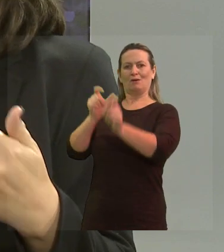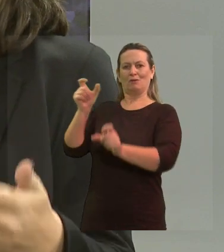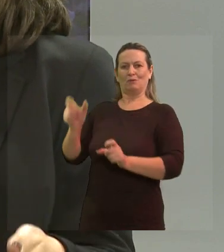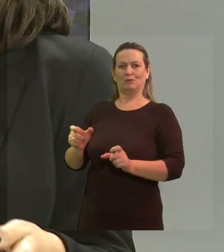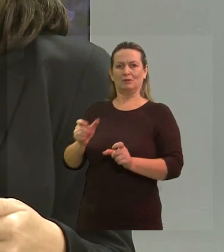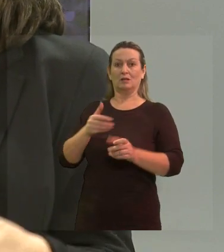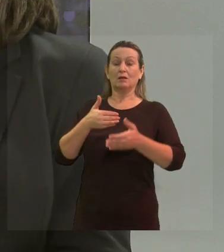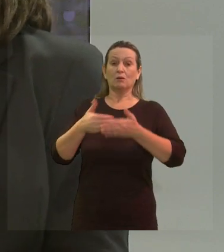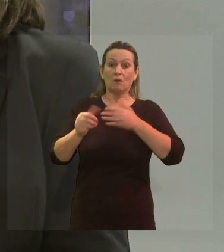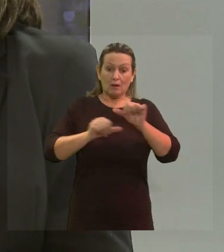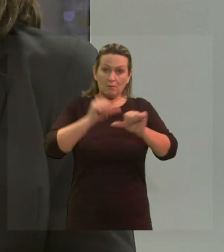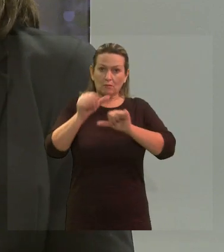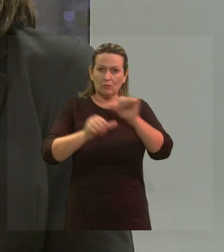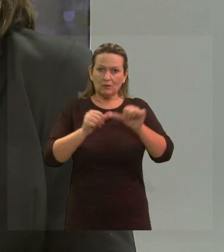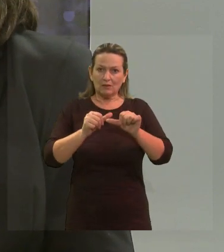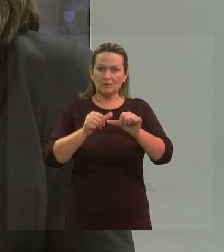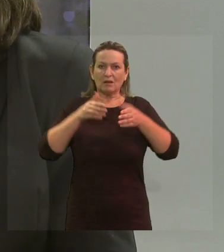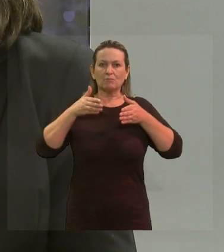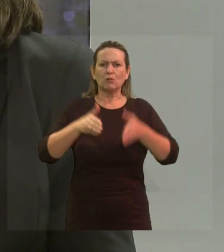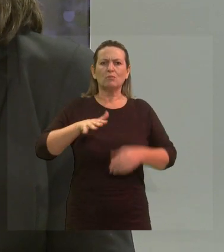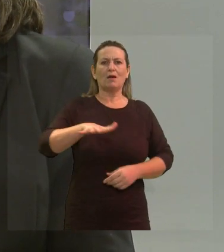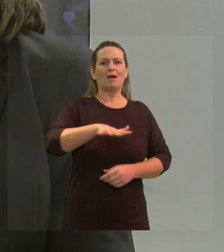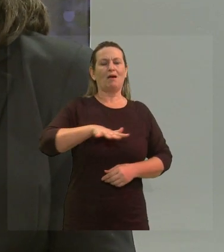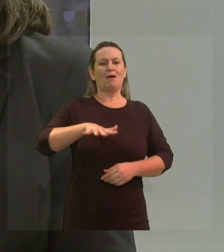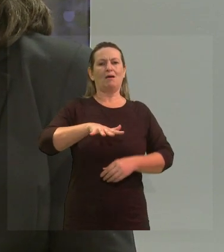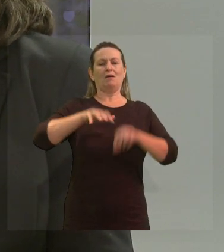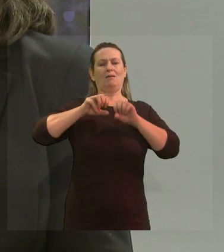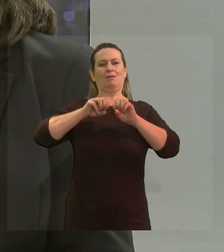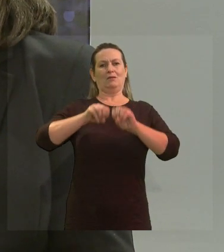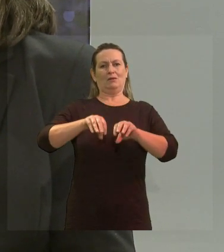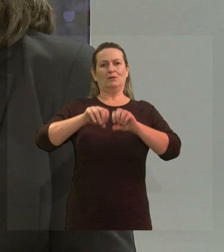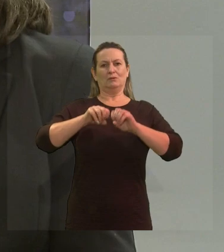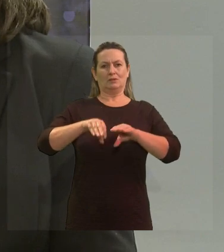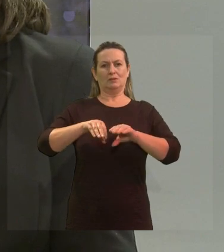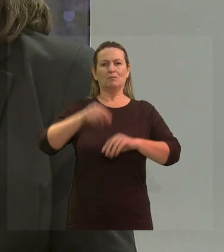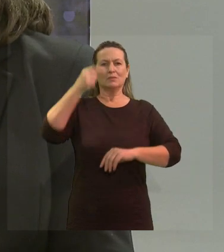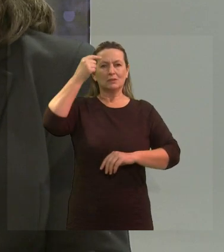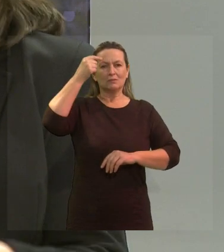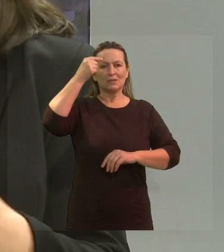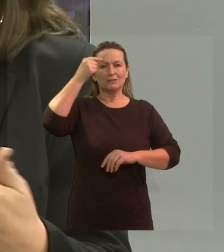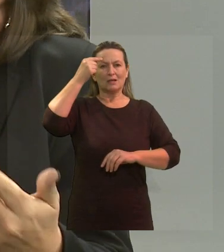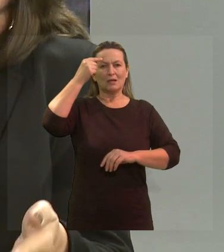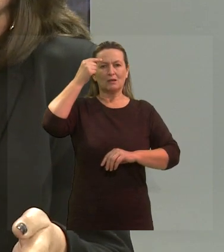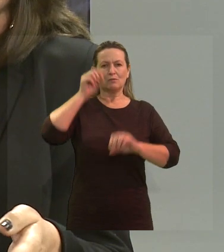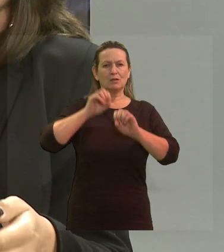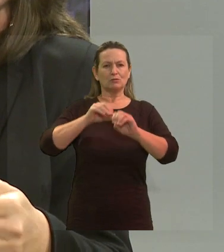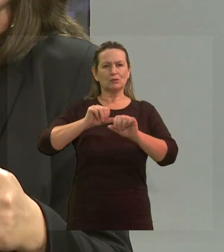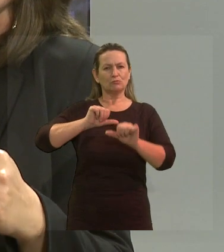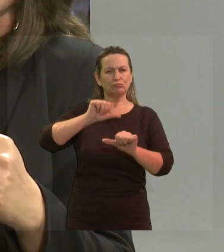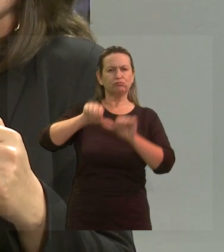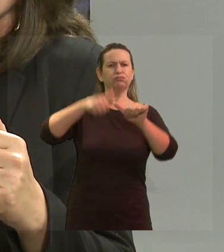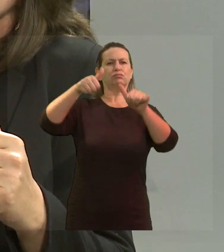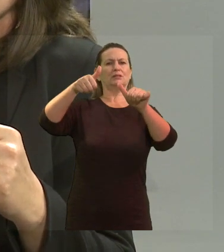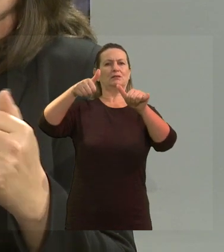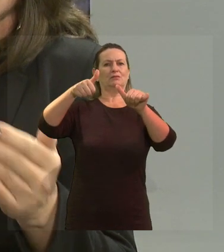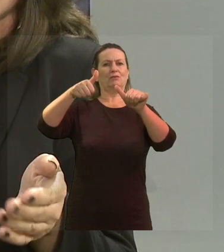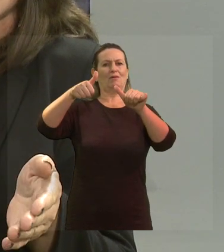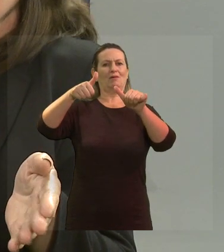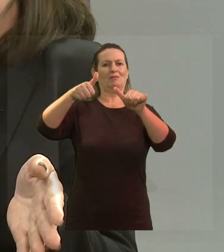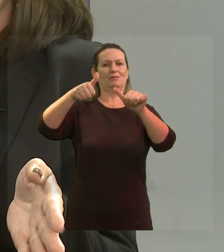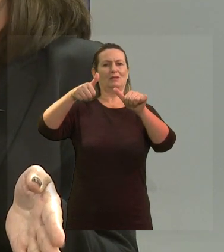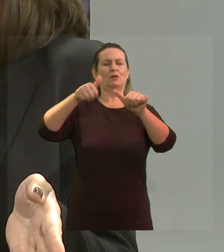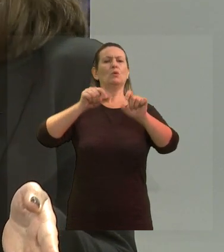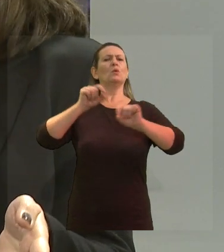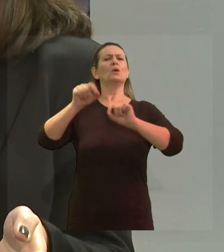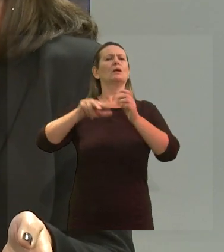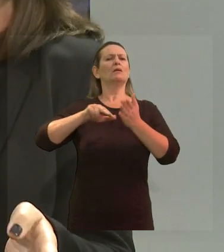qualquer mudança ela passa pela questão da educação. A gente precisa pensar em uma educação transformadora. E uma educação transformadora